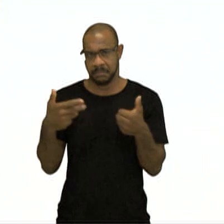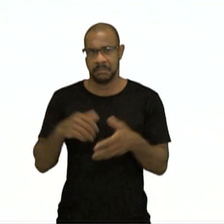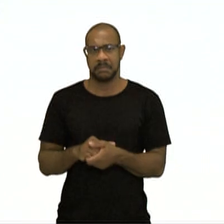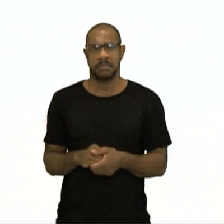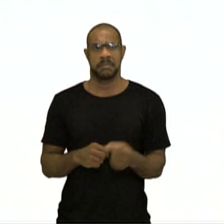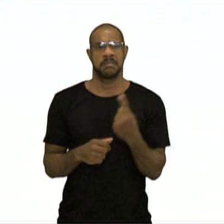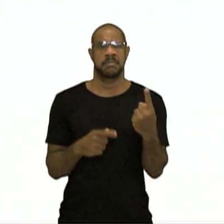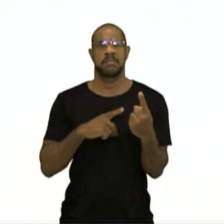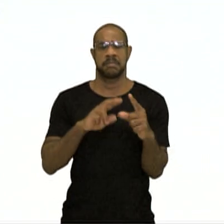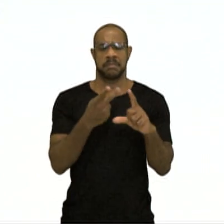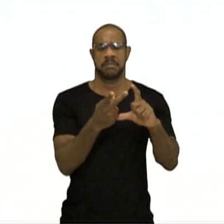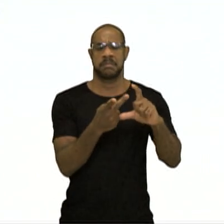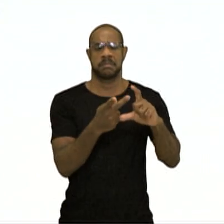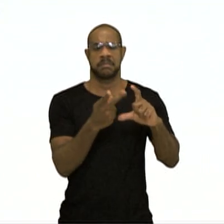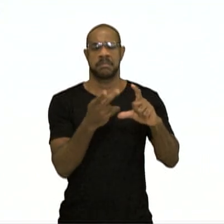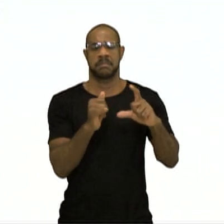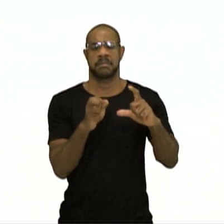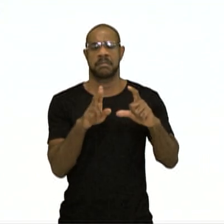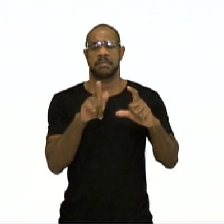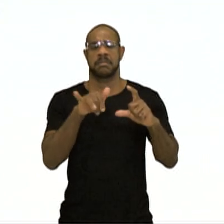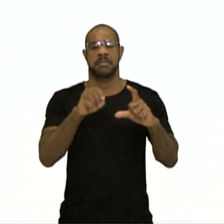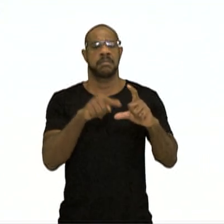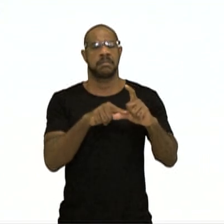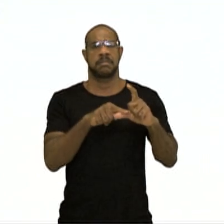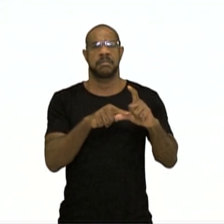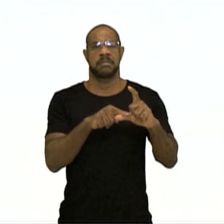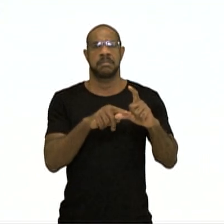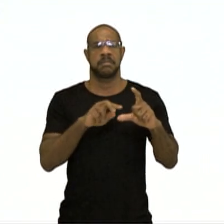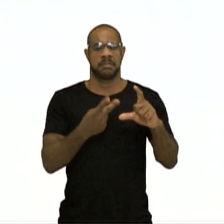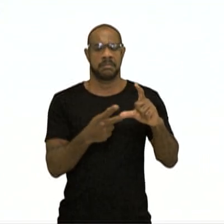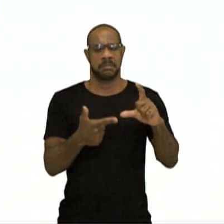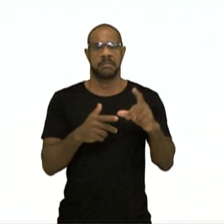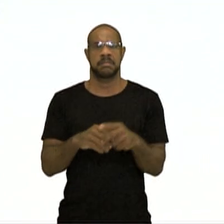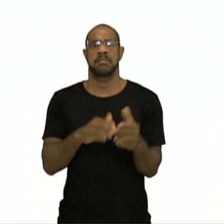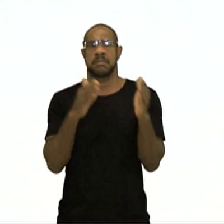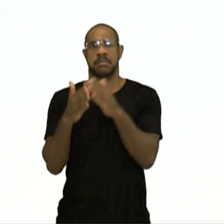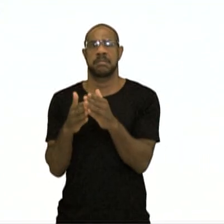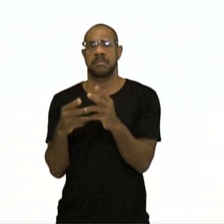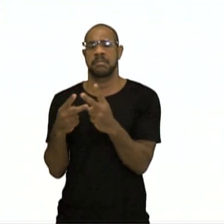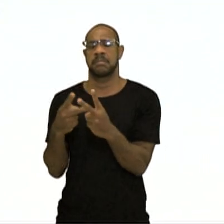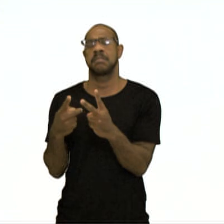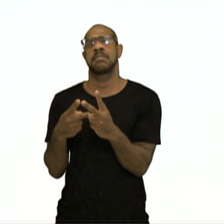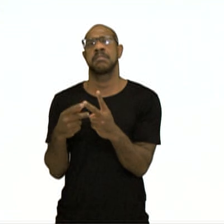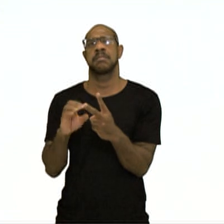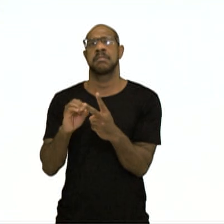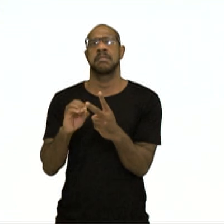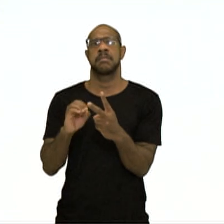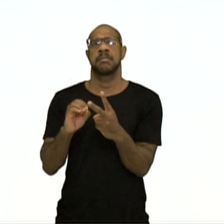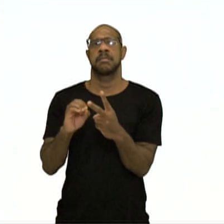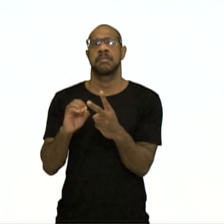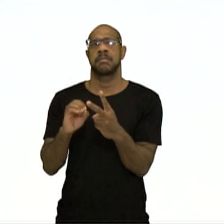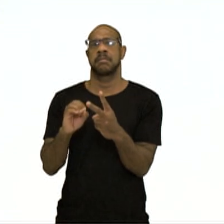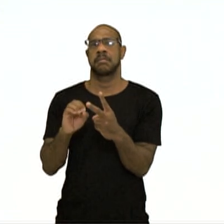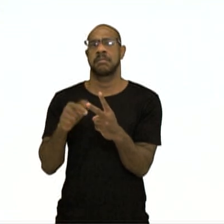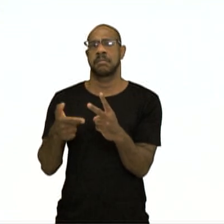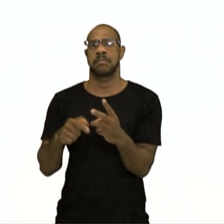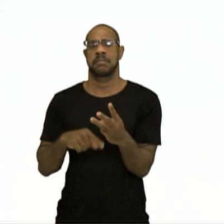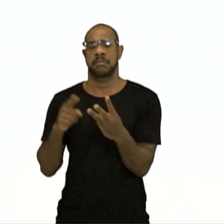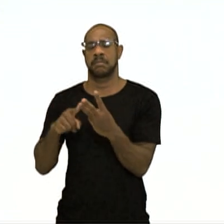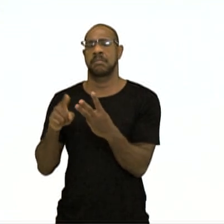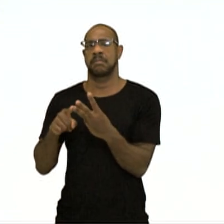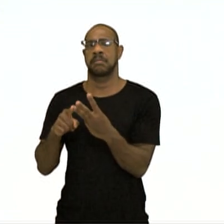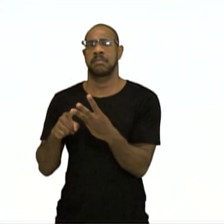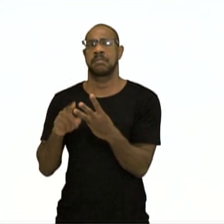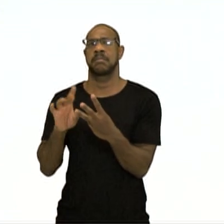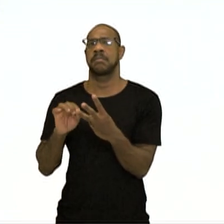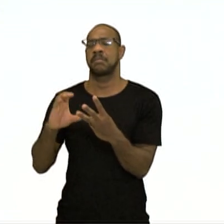H2. No segundo exemplo, só oxigênio, O2. E no terceiro exemplo,